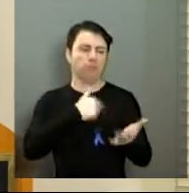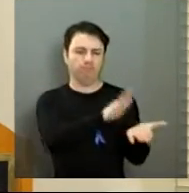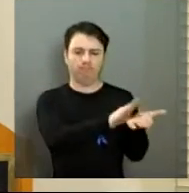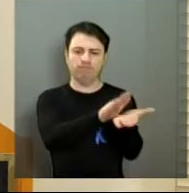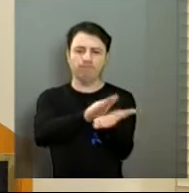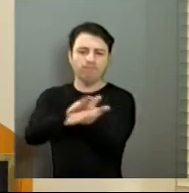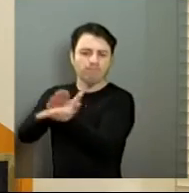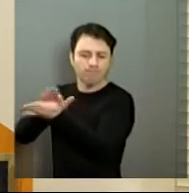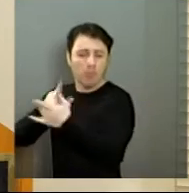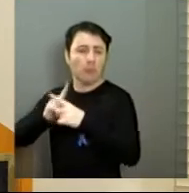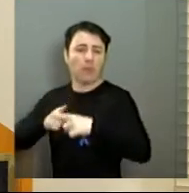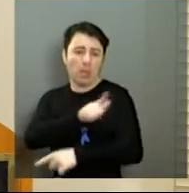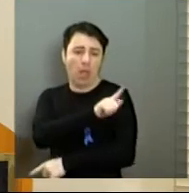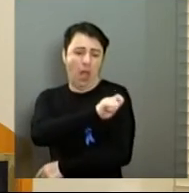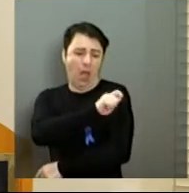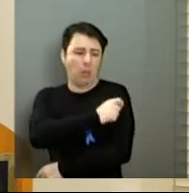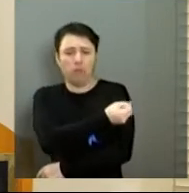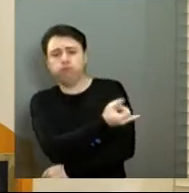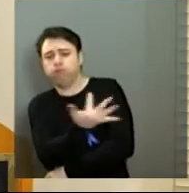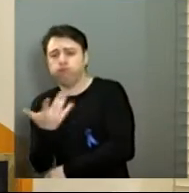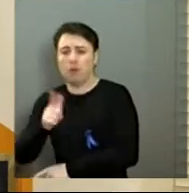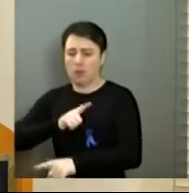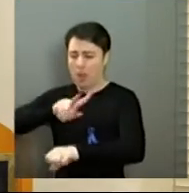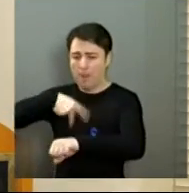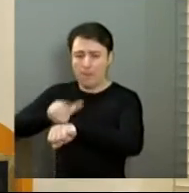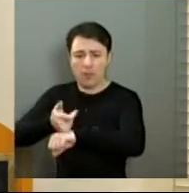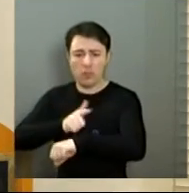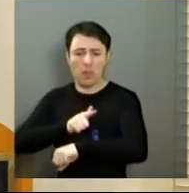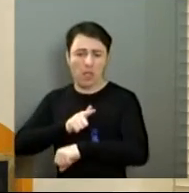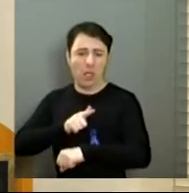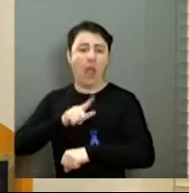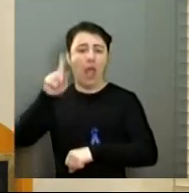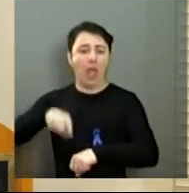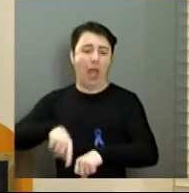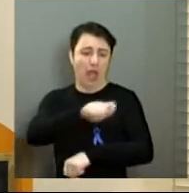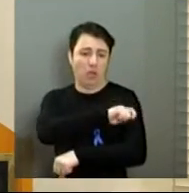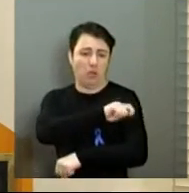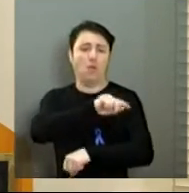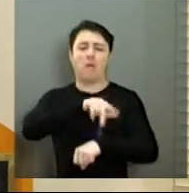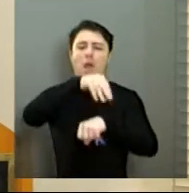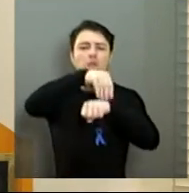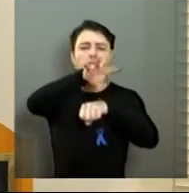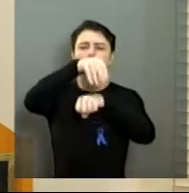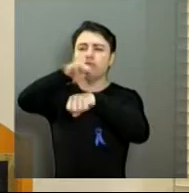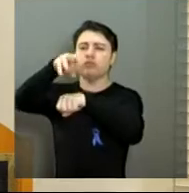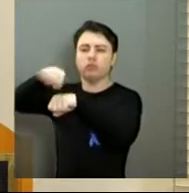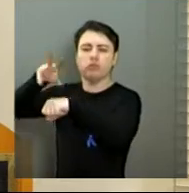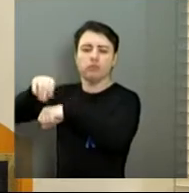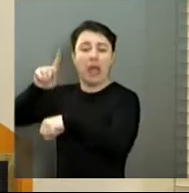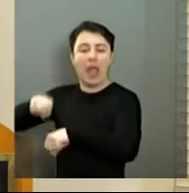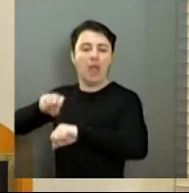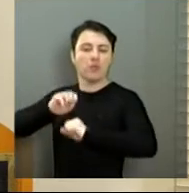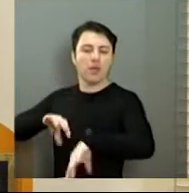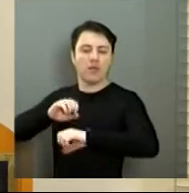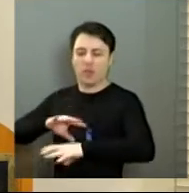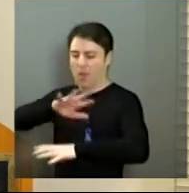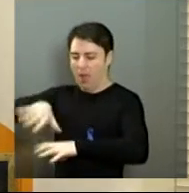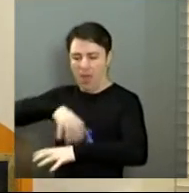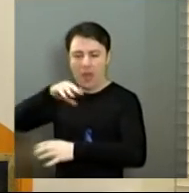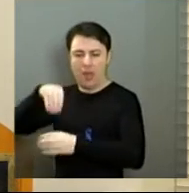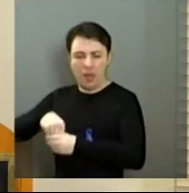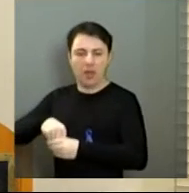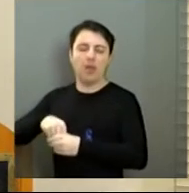Foram dezenas de alunos premiados e são alunos que, então, serão multiplicadores do que eles receberam como educação de trânsito. Então,